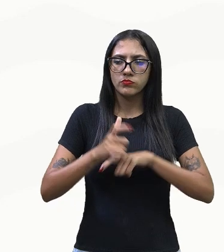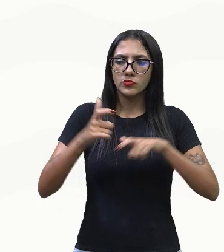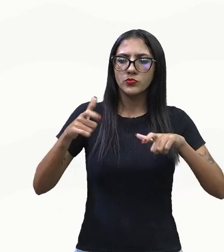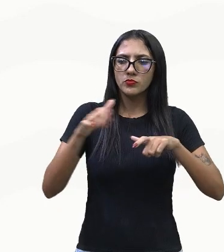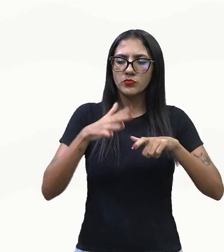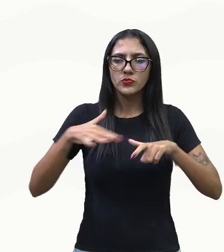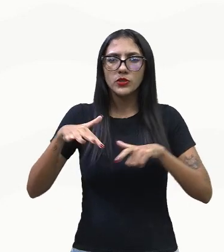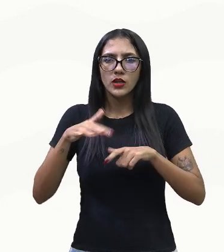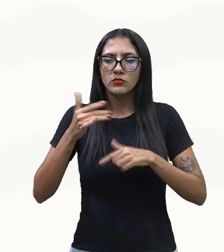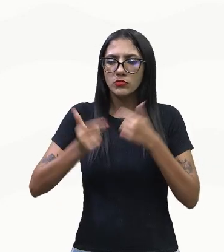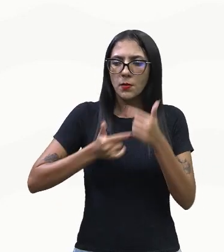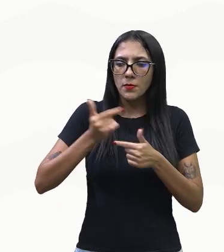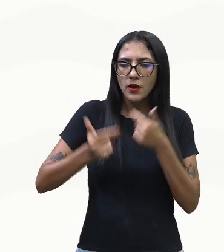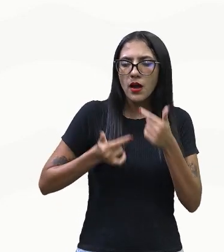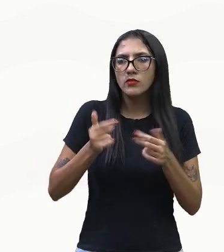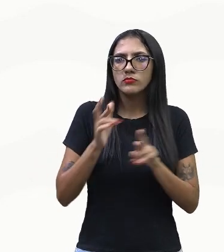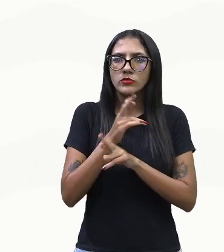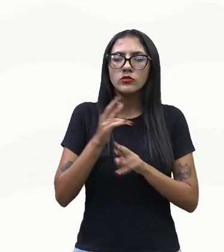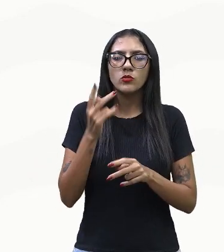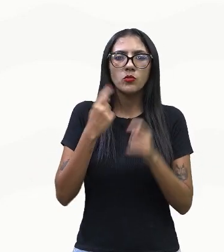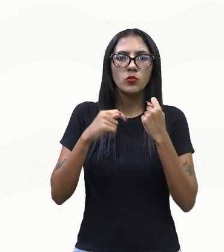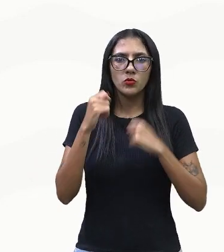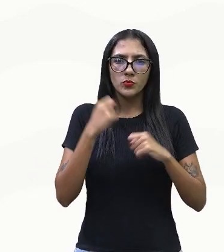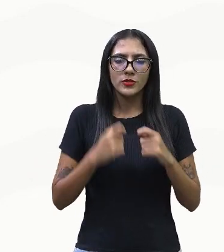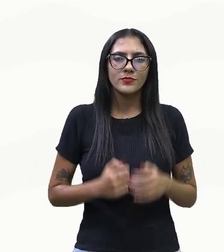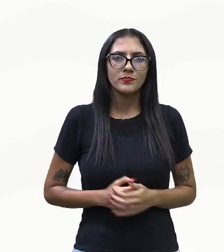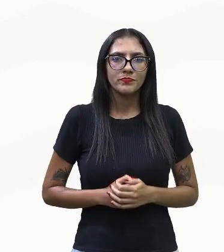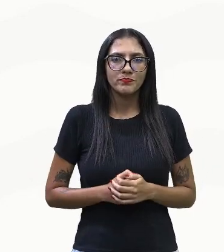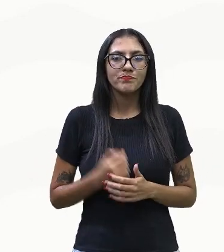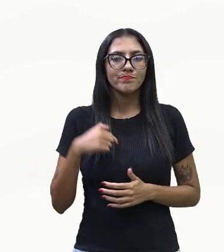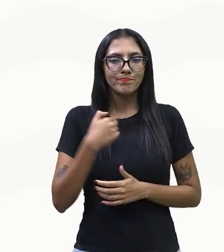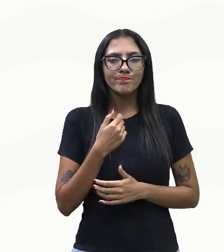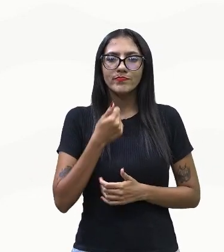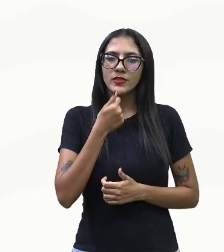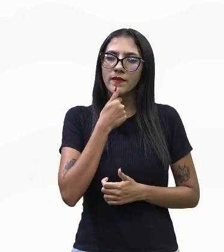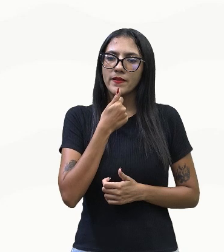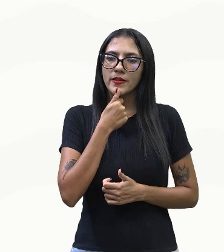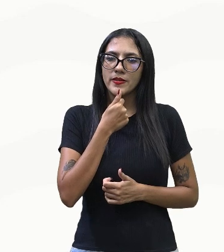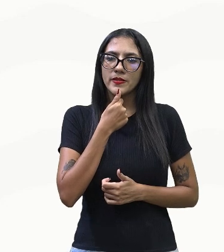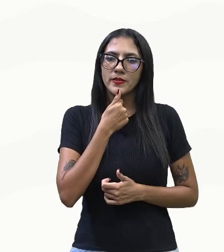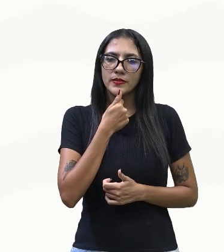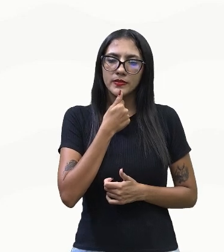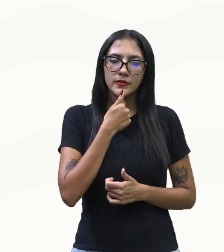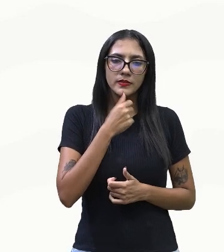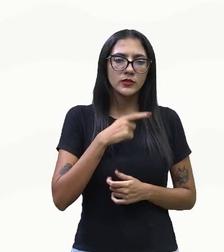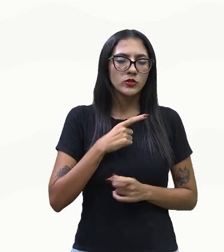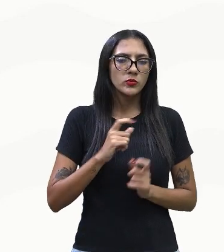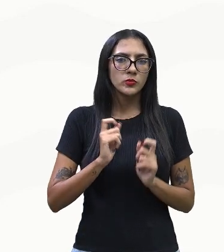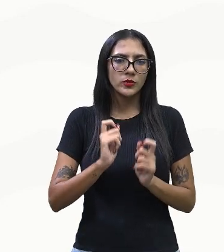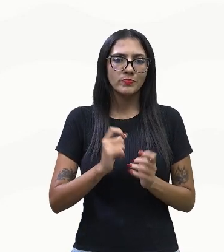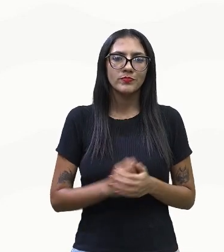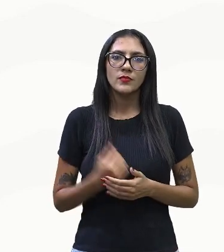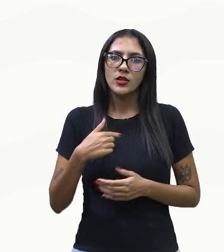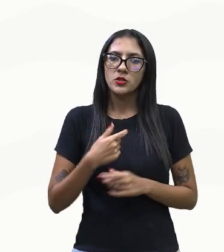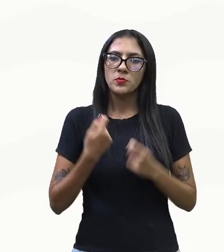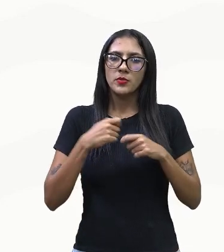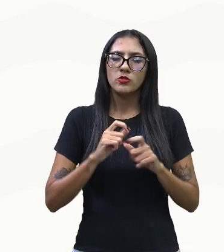econômicas. E a gente ainda tem, infelizmente, aquela mentalidade de que a gente precisa